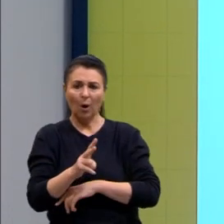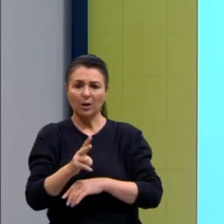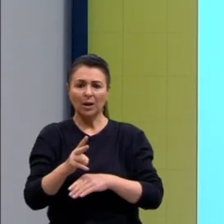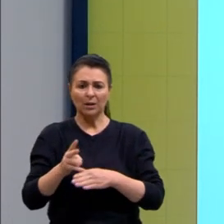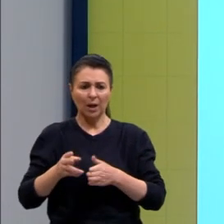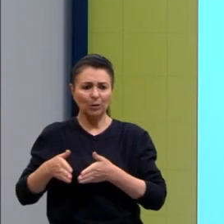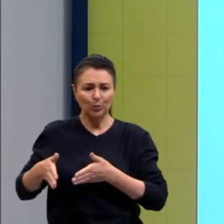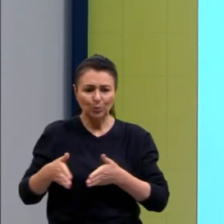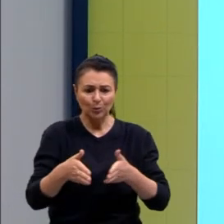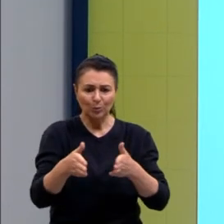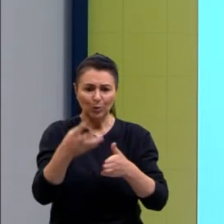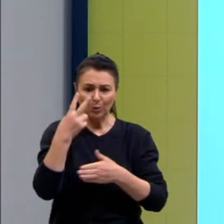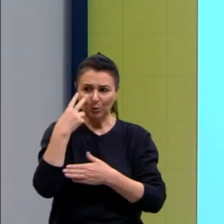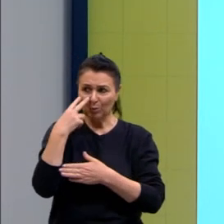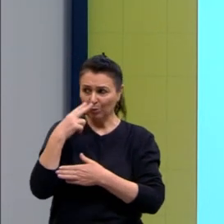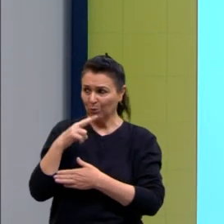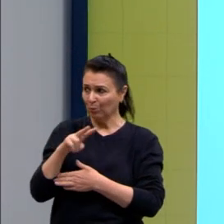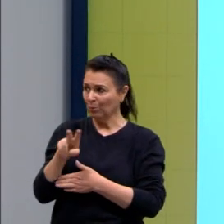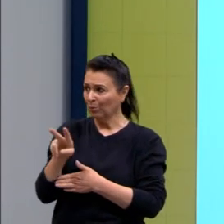vai passando, tem lá um,